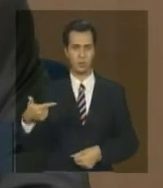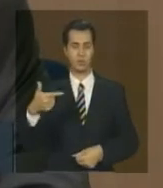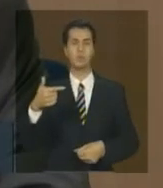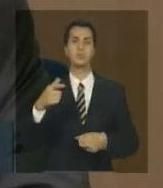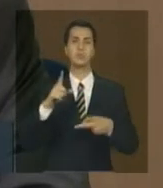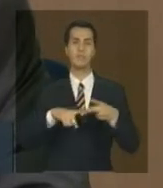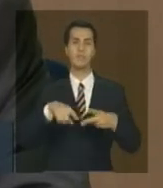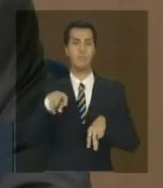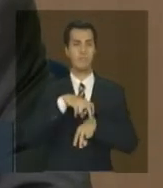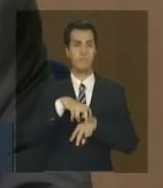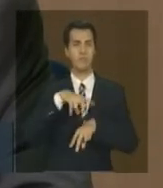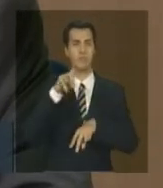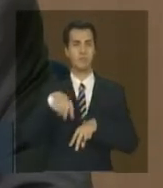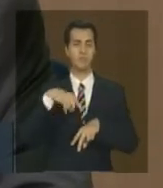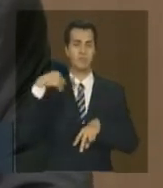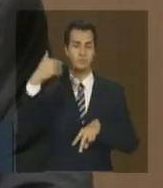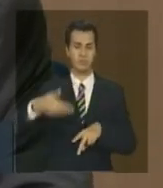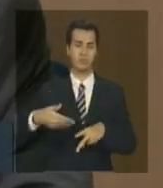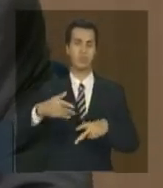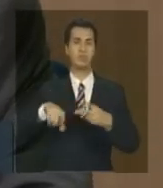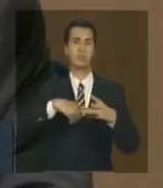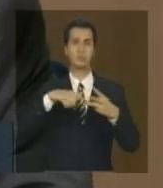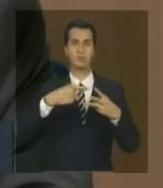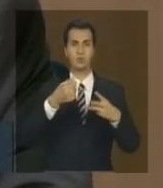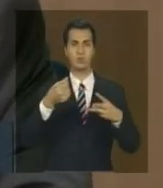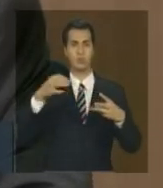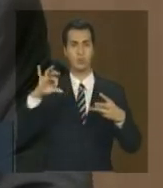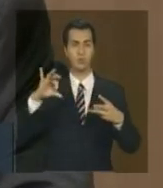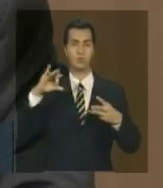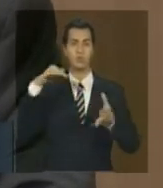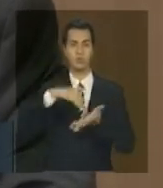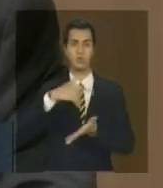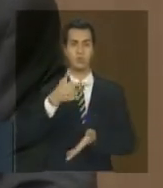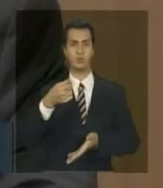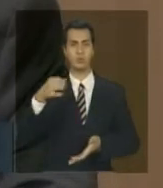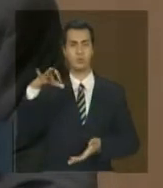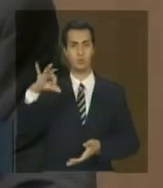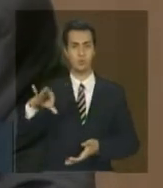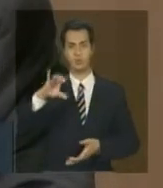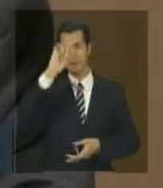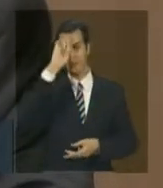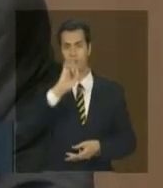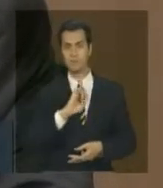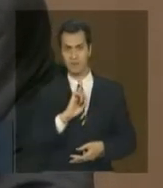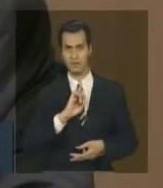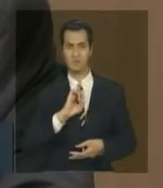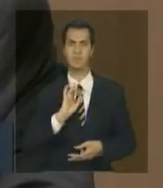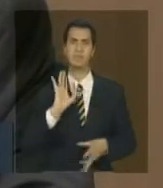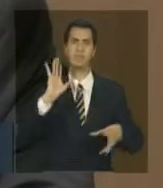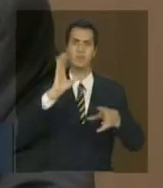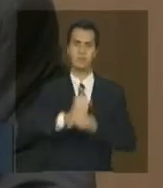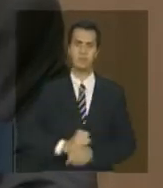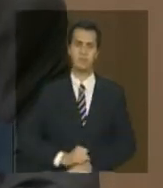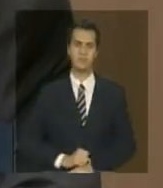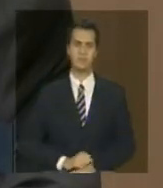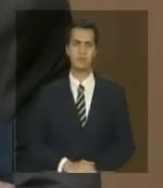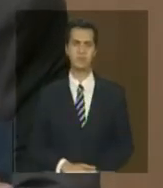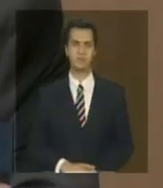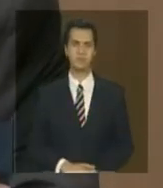remanescente nesse período de 2008 a 2009 perdão em amarelo é acumulado até 2008